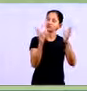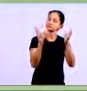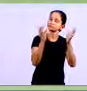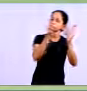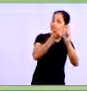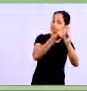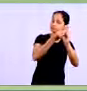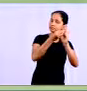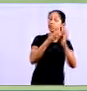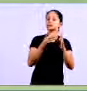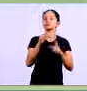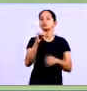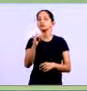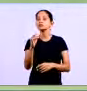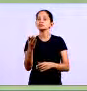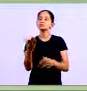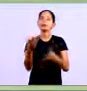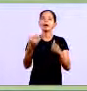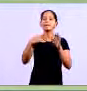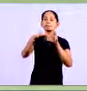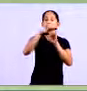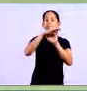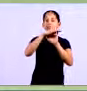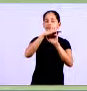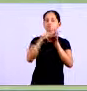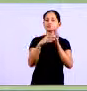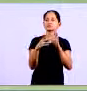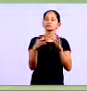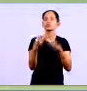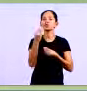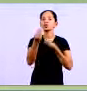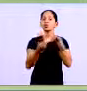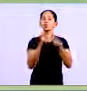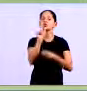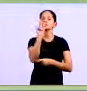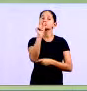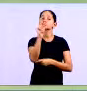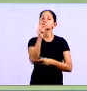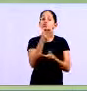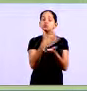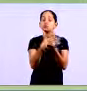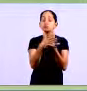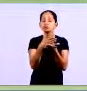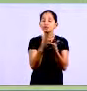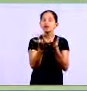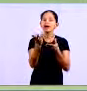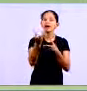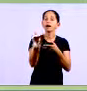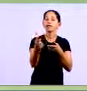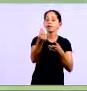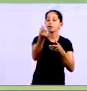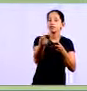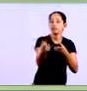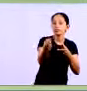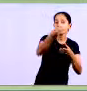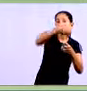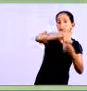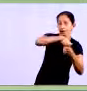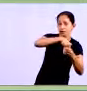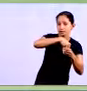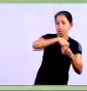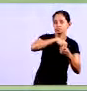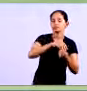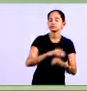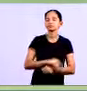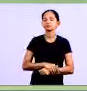saldo anterior você vai lançar nessa primeira linha aqui aí você vai colocar lá como entrada tá ou no saldo então você pega aqui